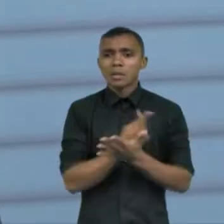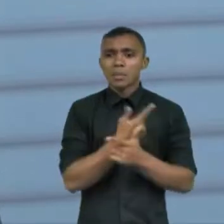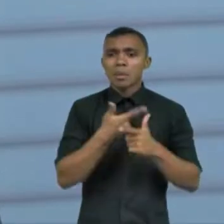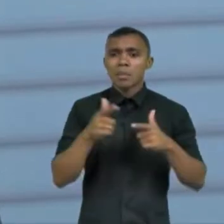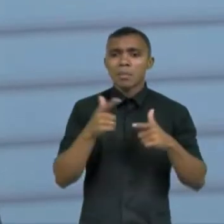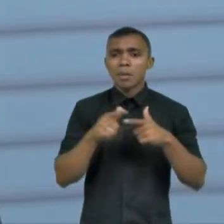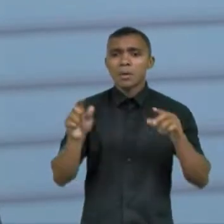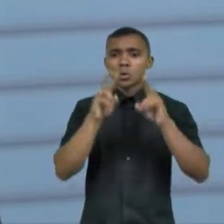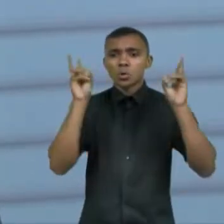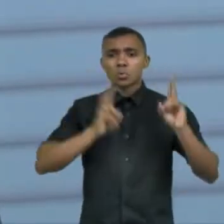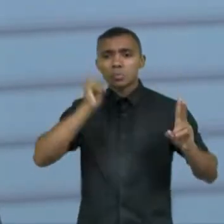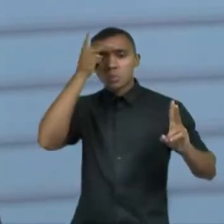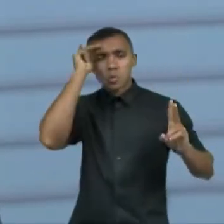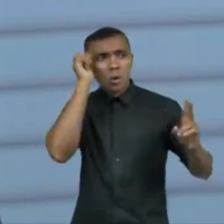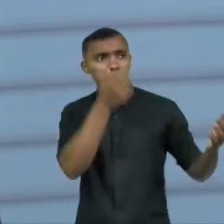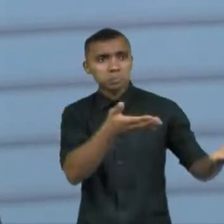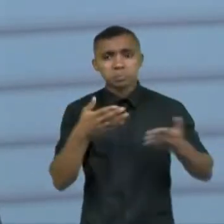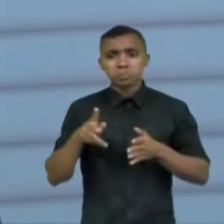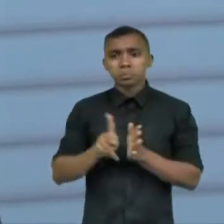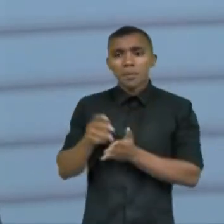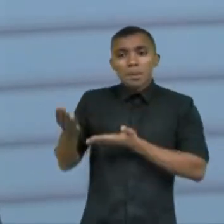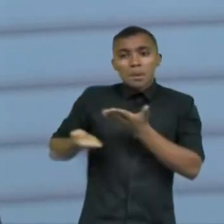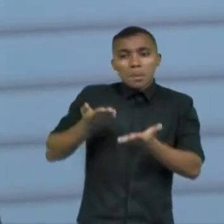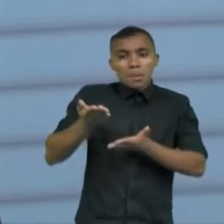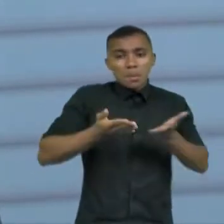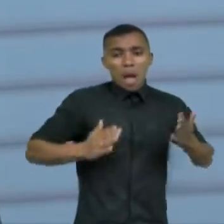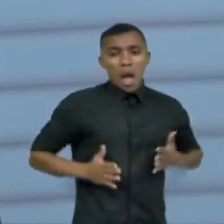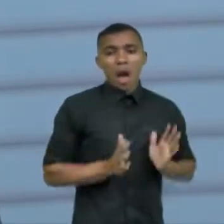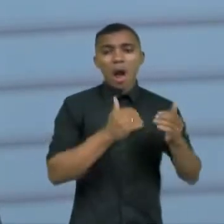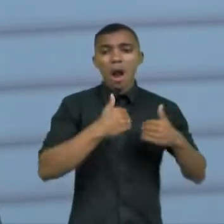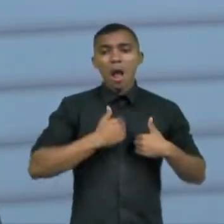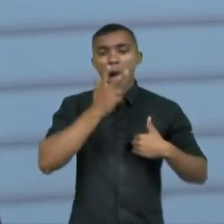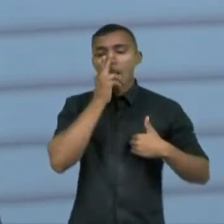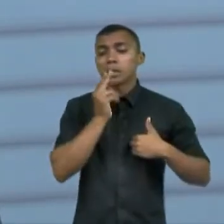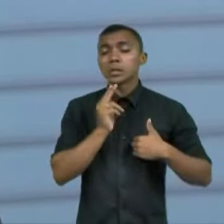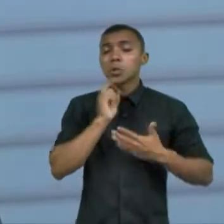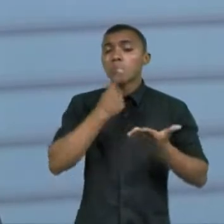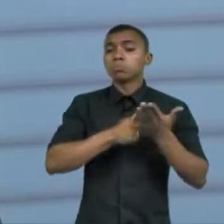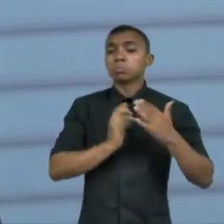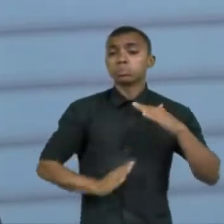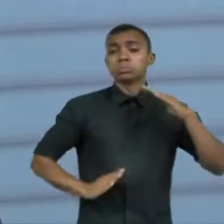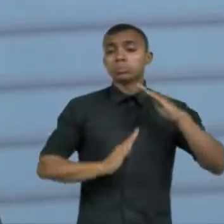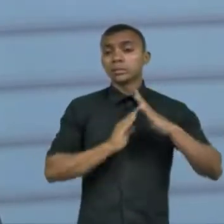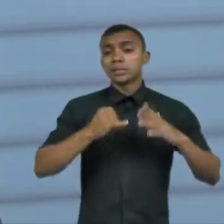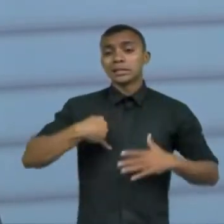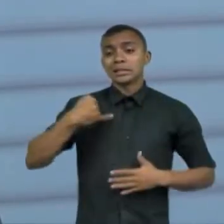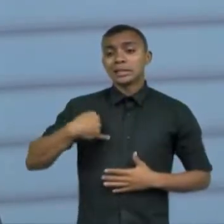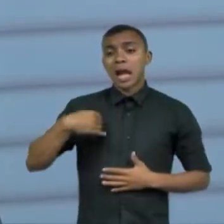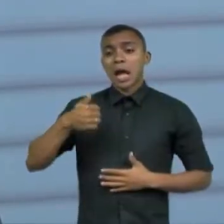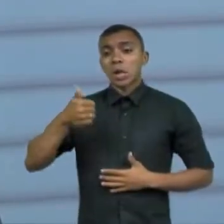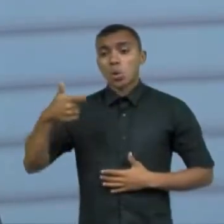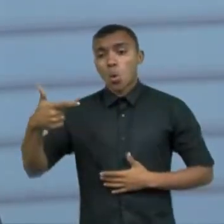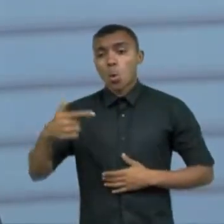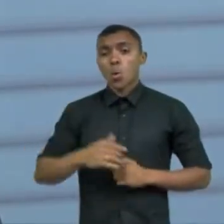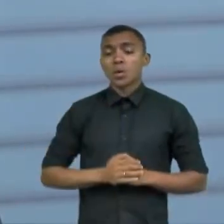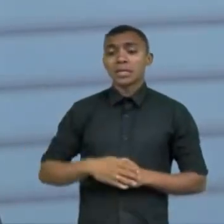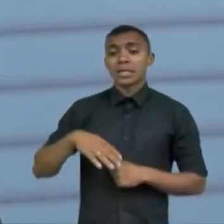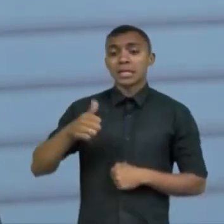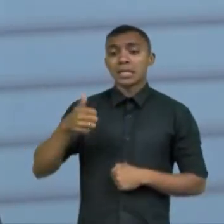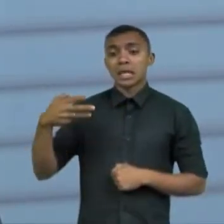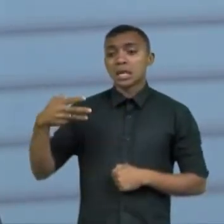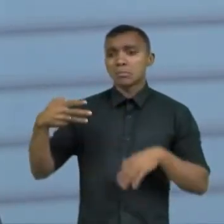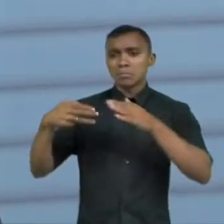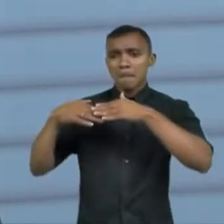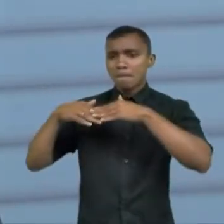clínicas que fazem o atendimento do tratamento para o autista limitar até mais ou menos 12, 13 anos o atendimento e depois disso